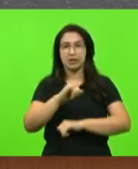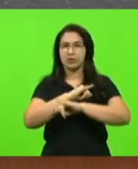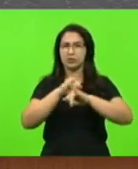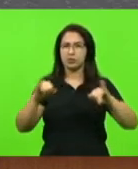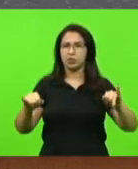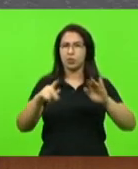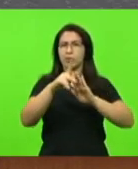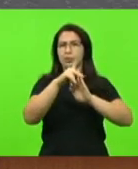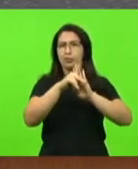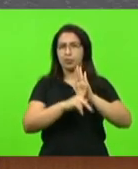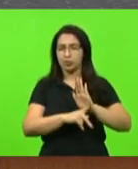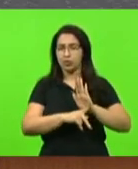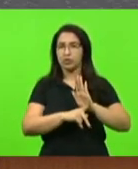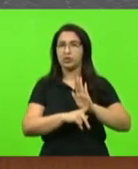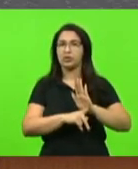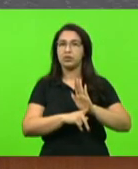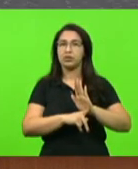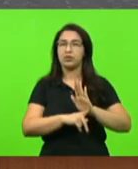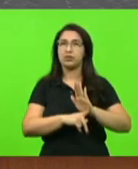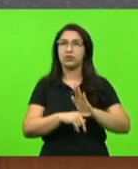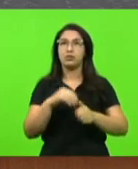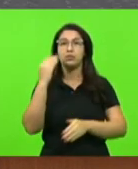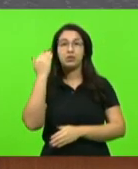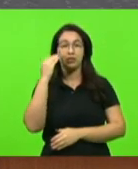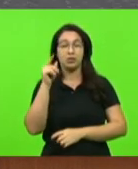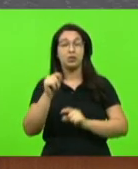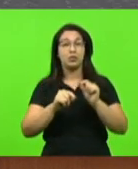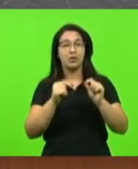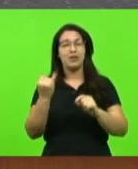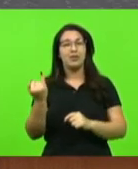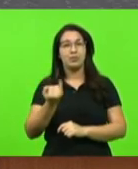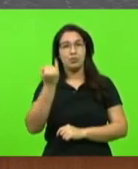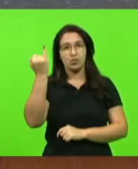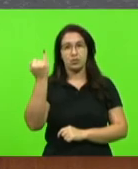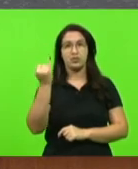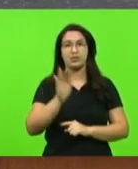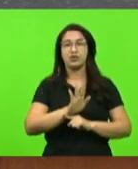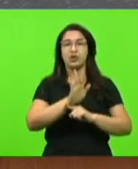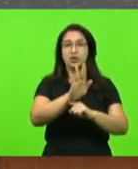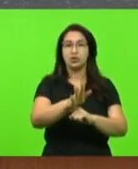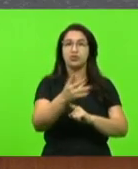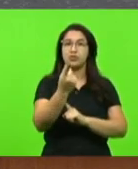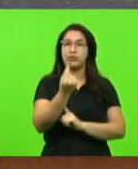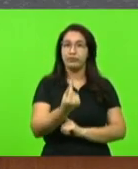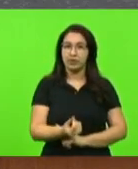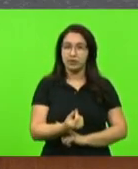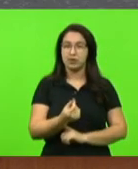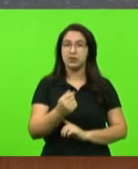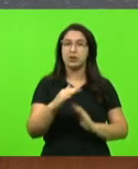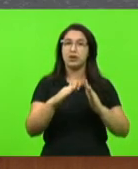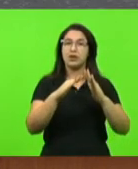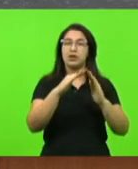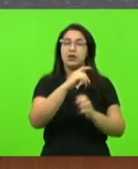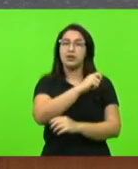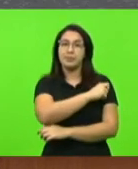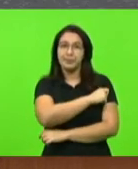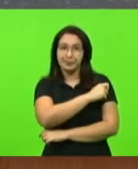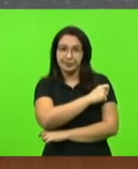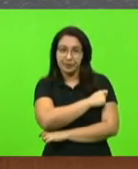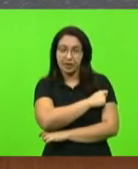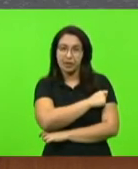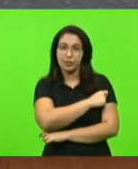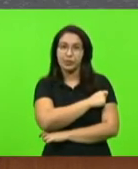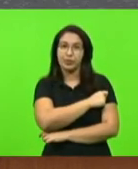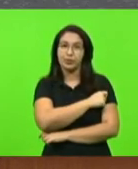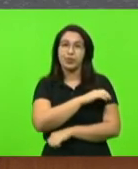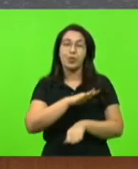que entendo importantíssimo, que é o Bolsa Estudante, que vai contemplar 60